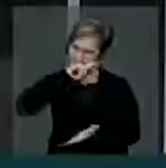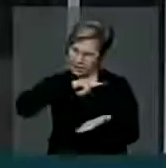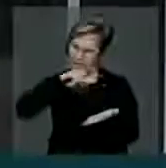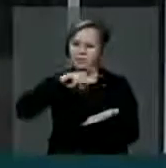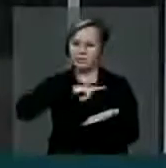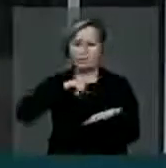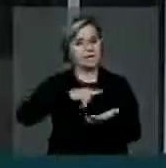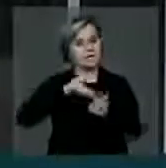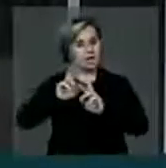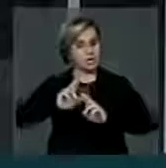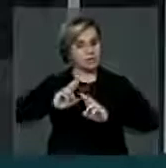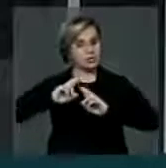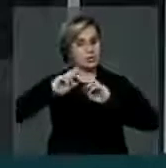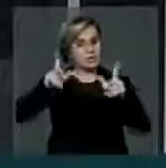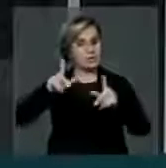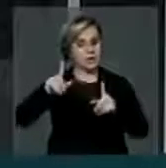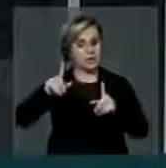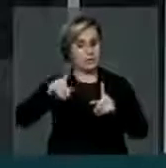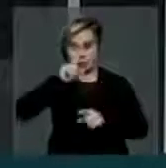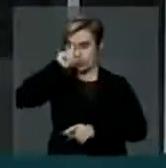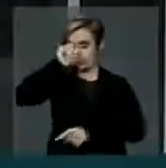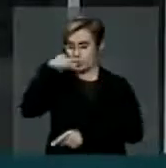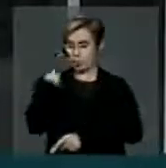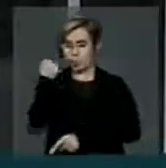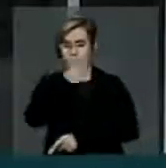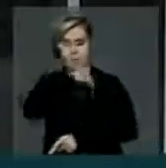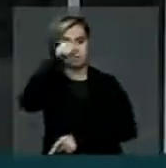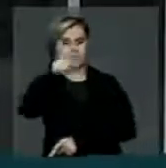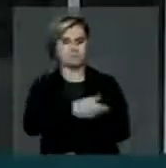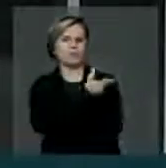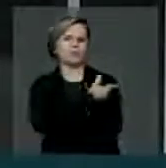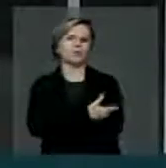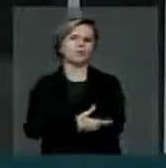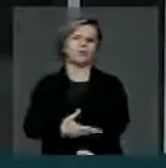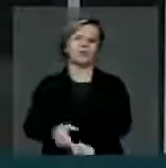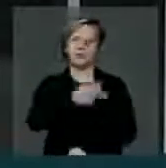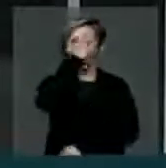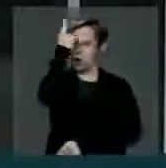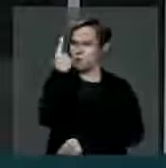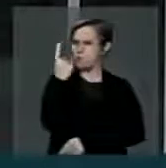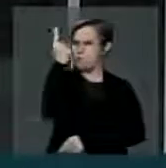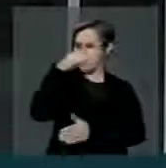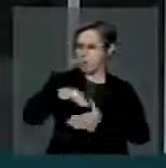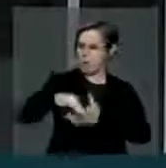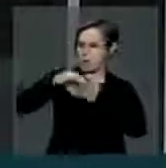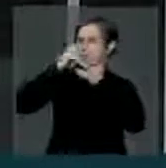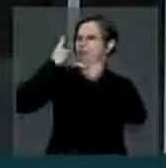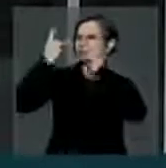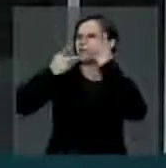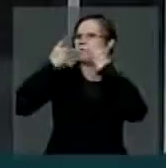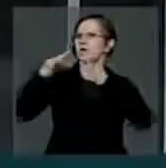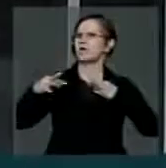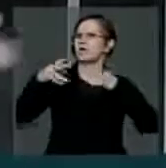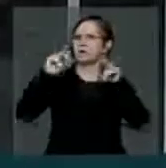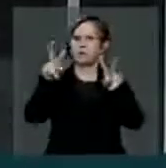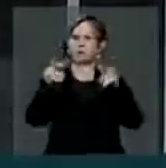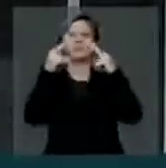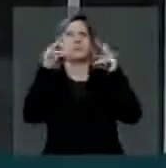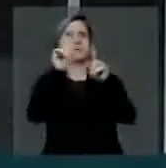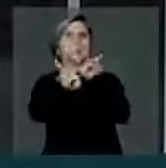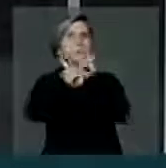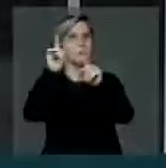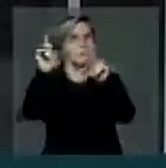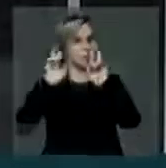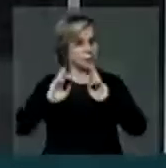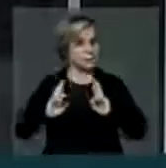É diferente do comando que nós nos acostumamos a ter, que é de uma liderança falando e todo mundo ouvir. Portanto,